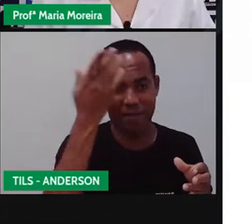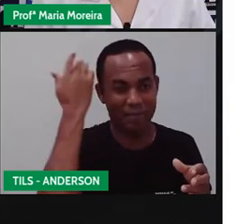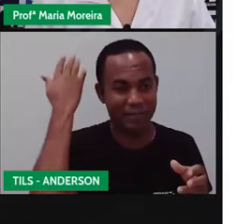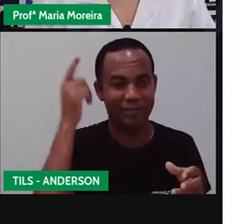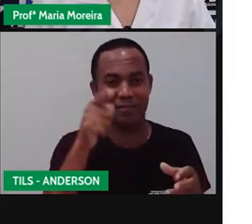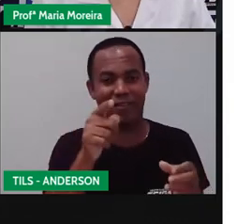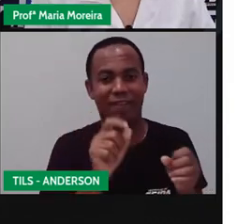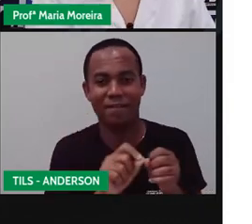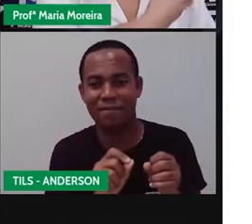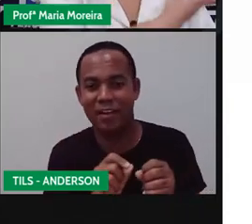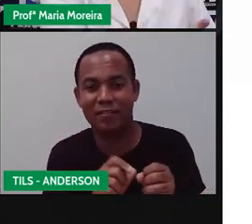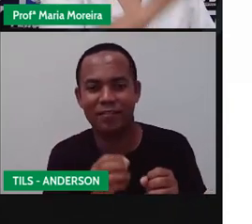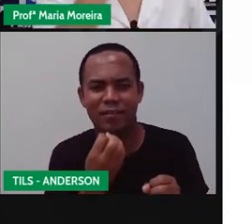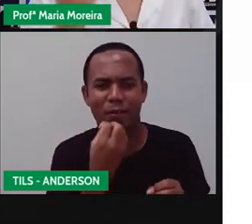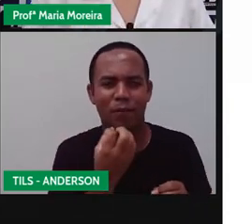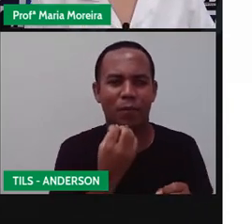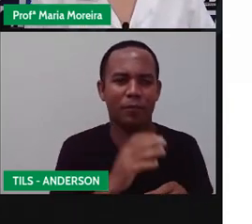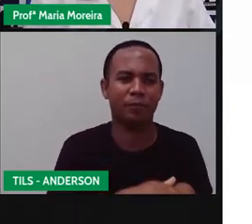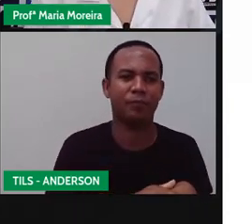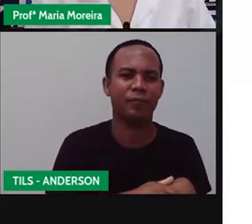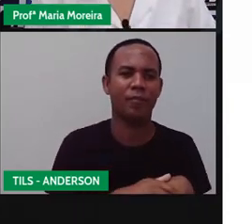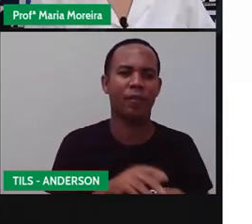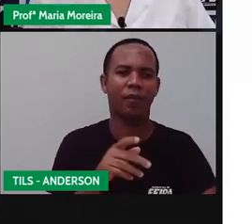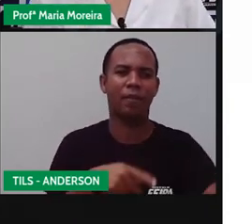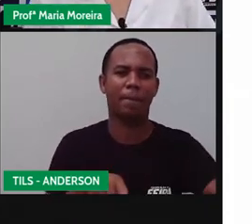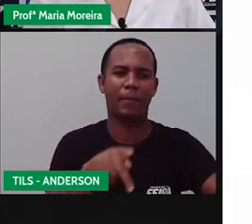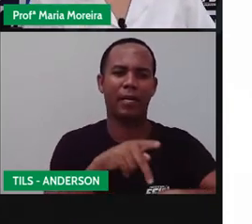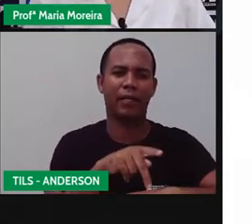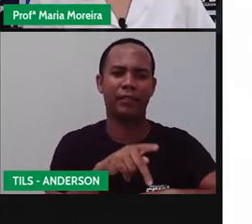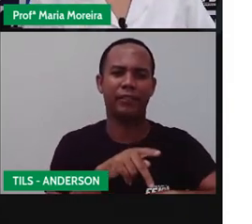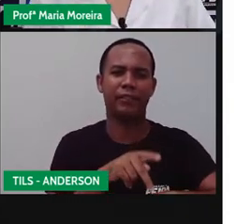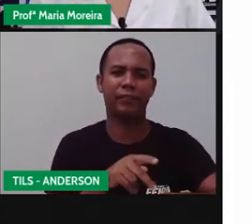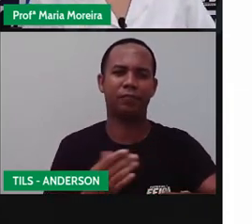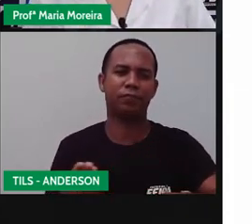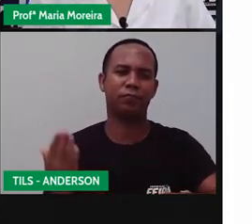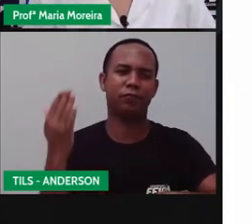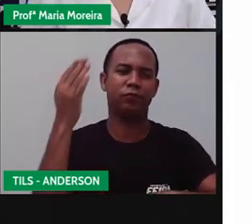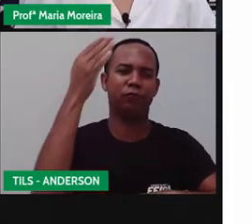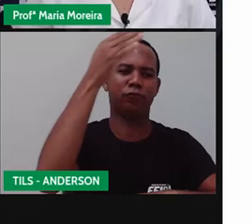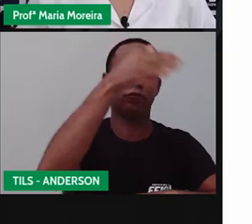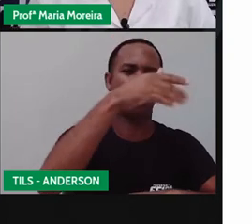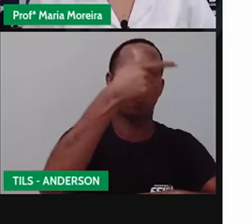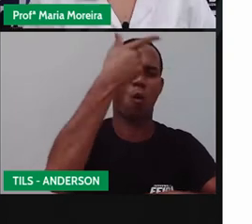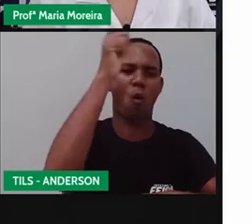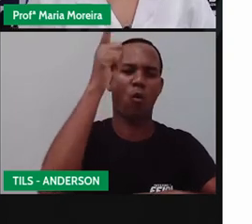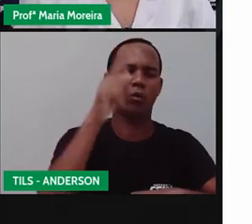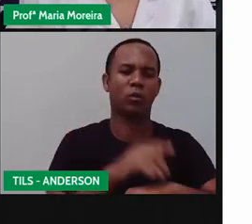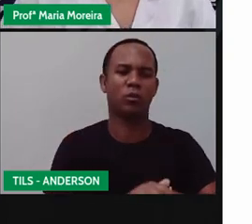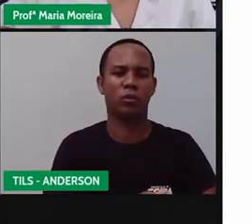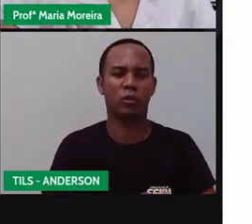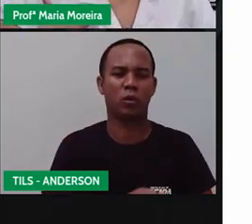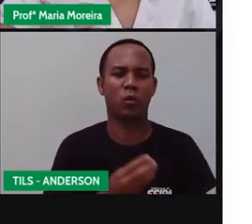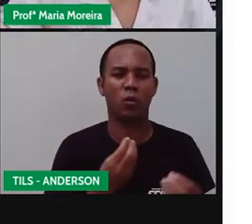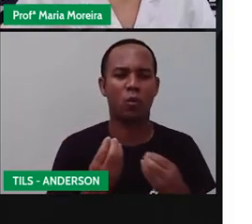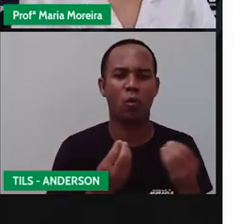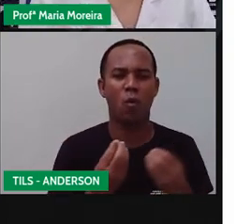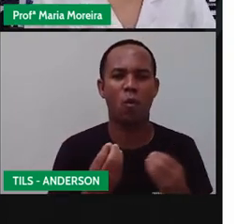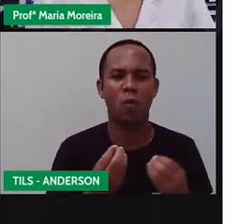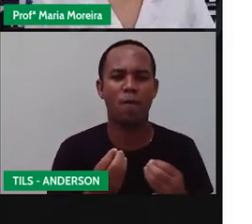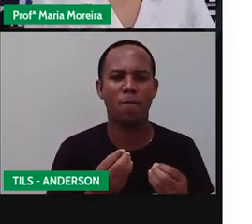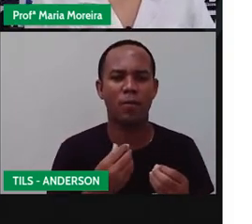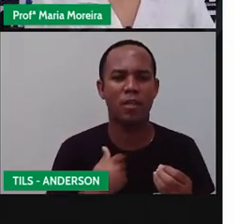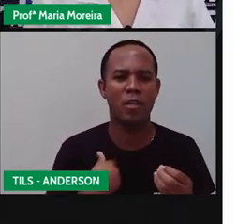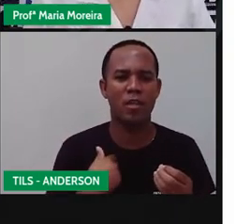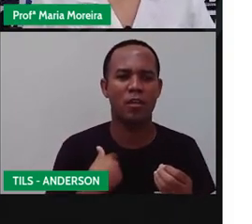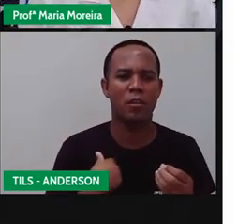Lembra que a Pró também falou aqui? Bom, eu saí de um outro país e vim aqui pro Brasil. Eu, obviamente, vou colocar aquilo que eu